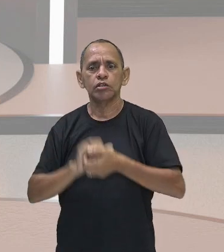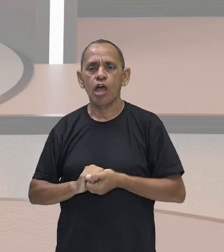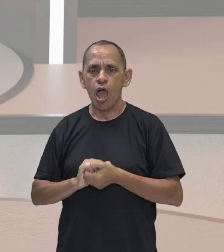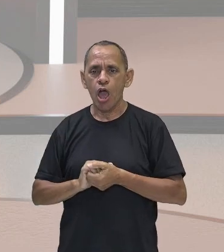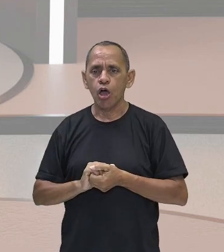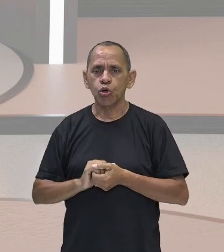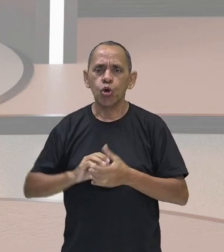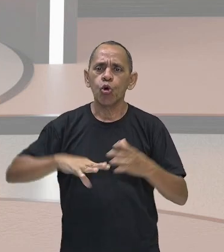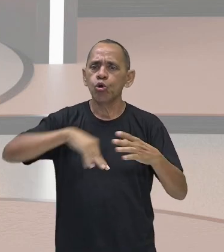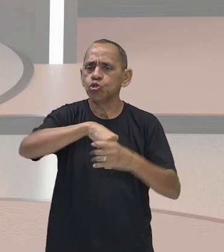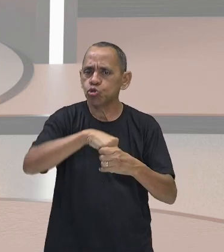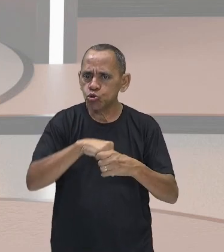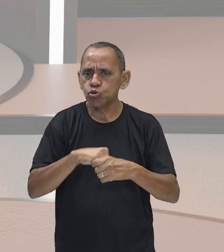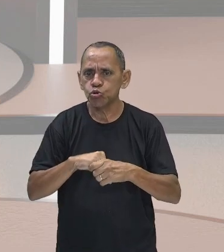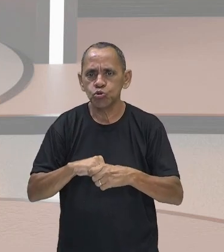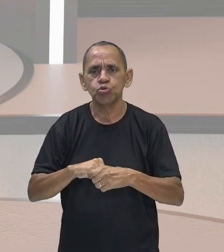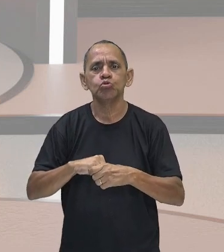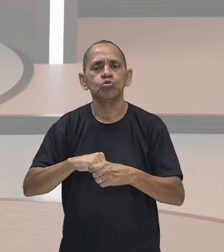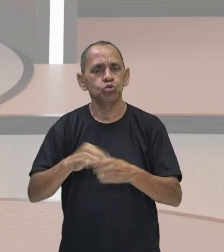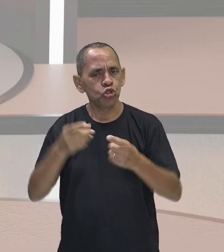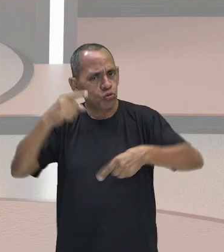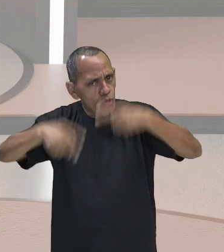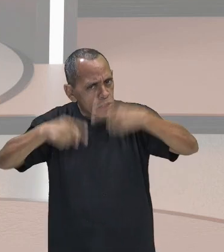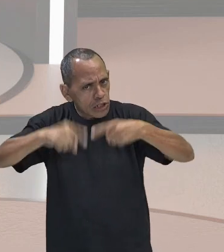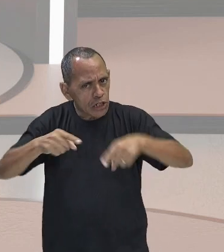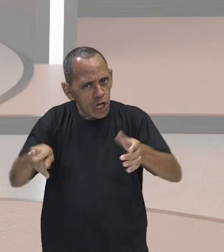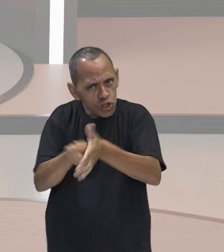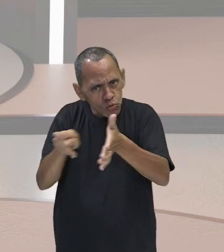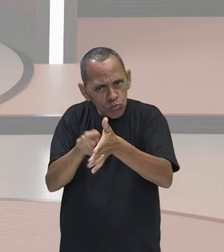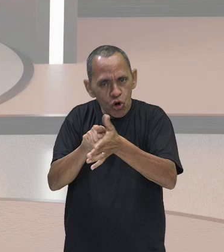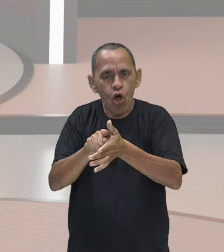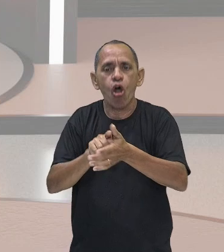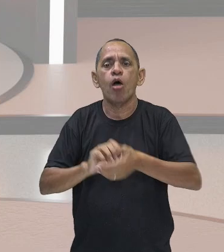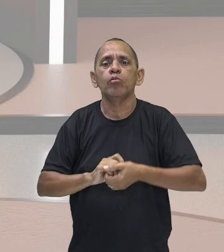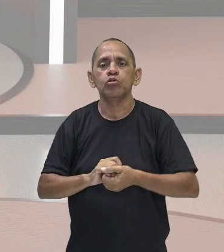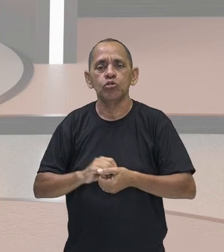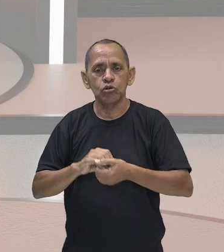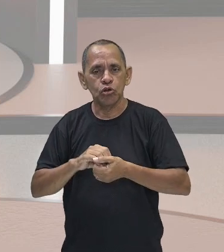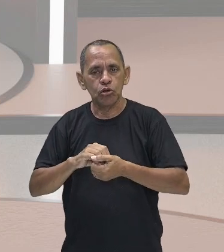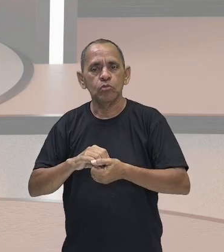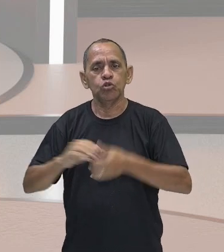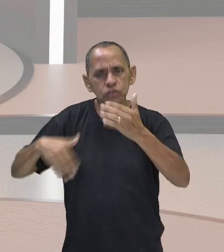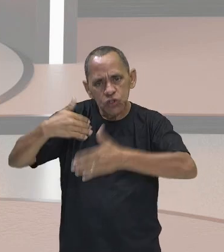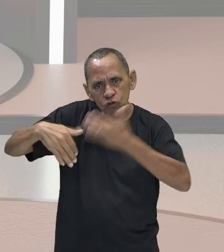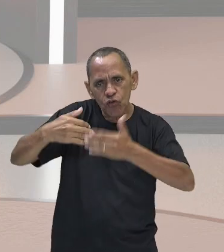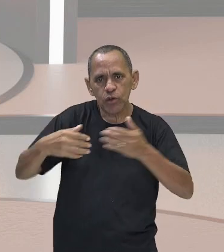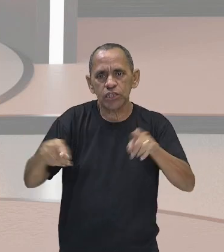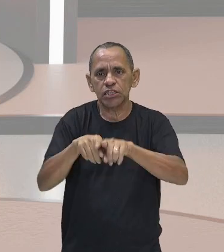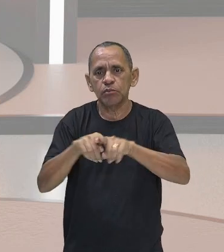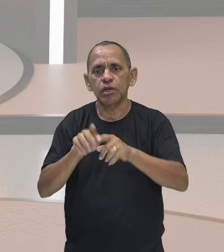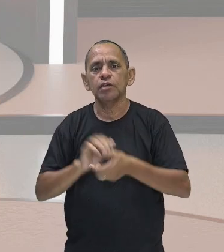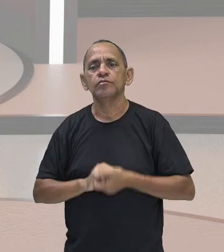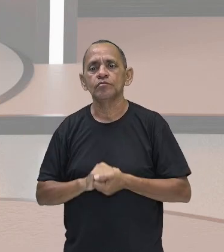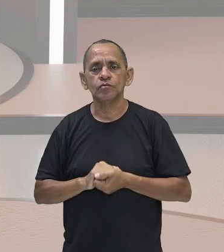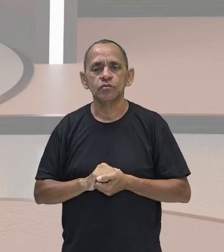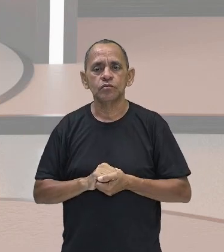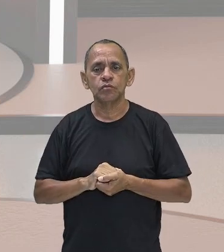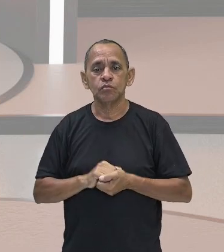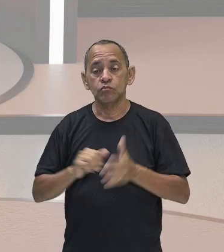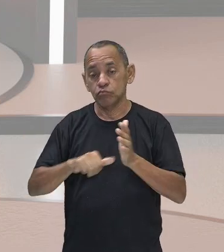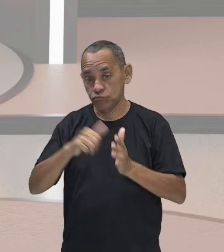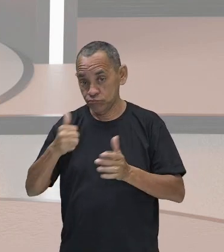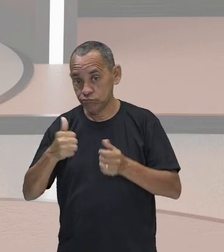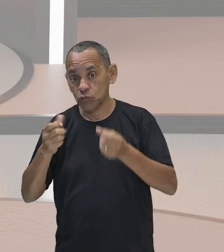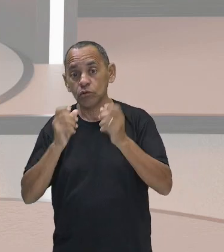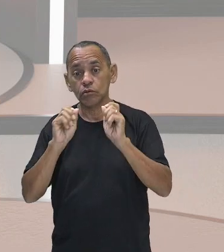que persevera até os dias de hoje. O primeiro momento que a gente vai entender é o artesanato. Gente, durante o